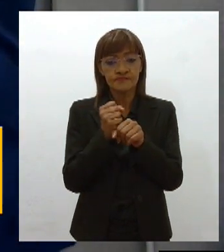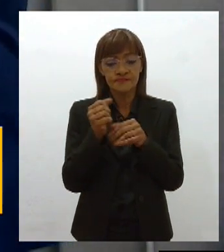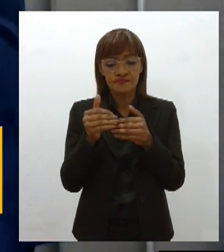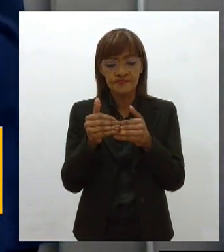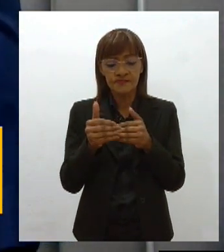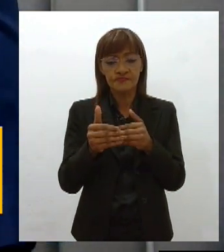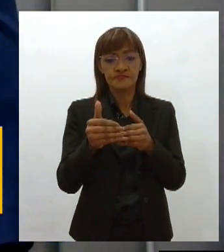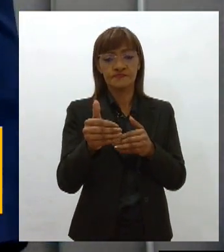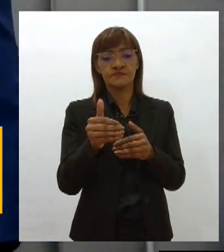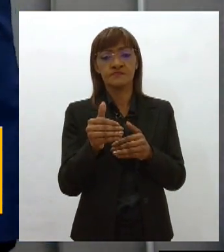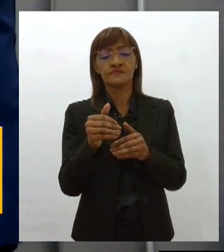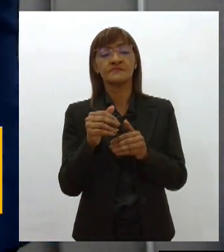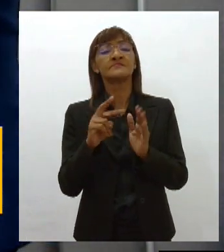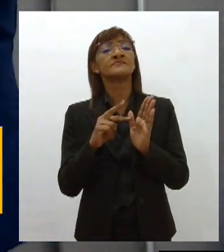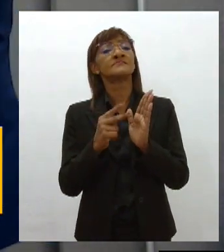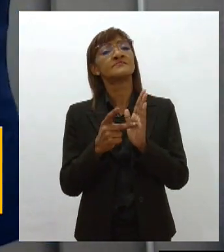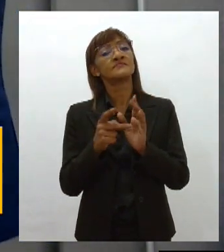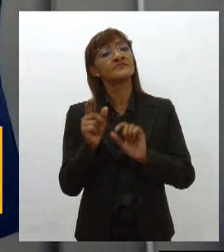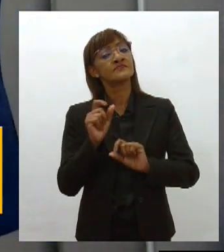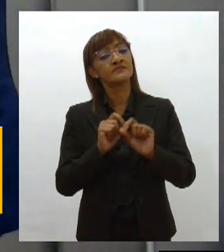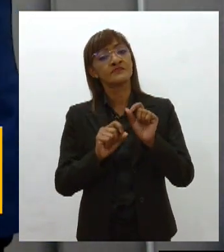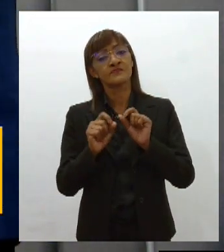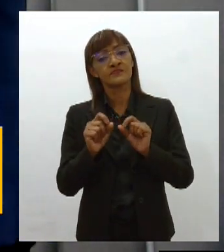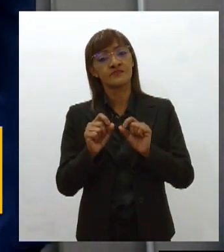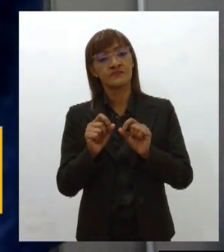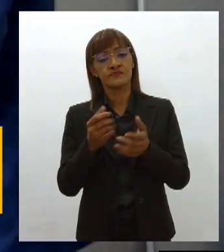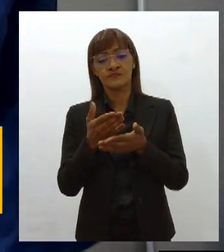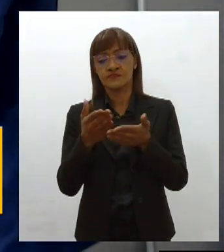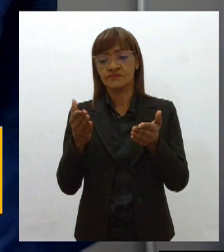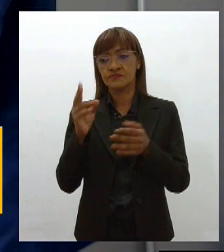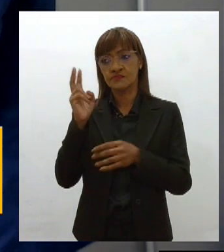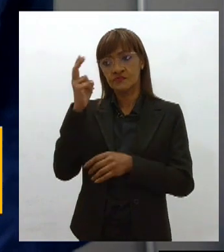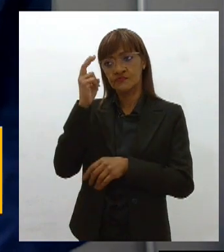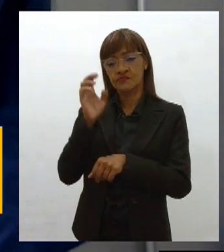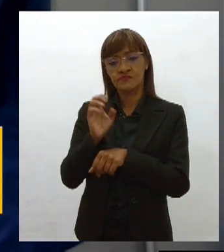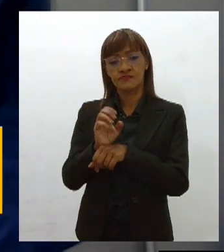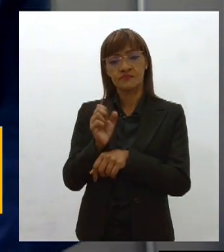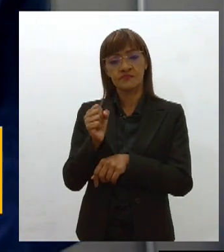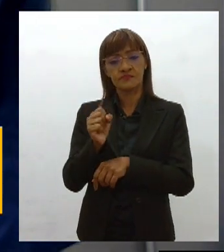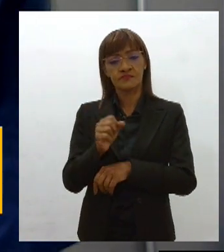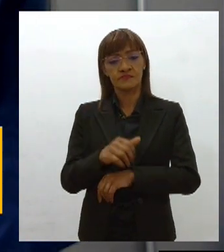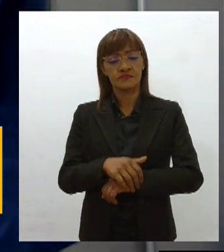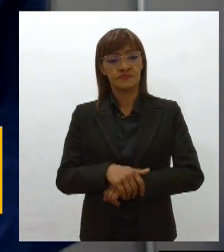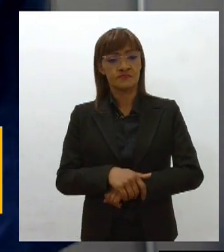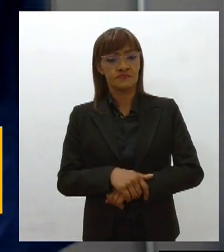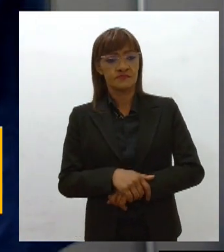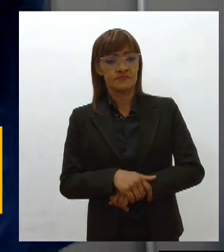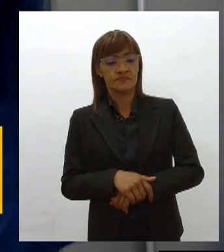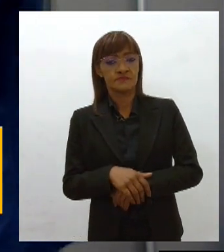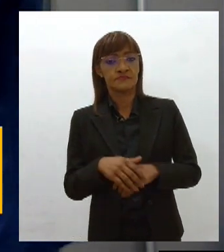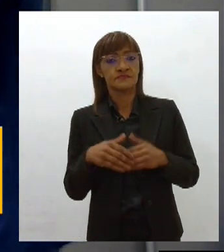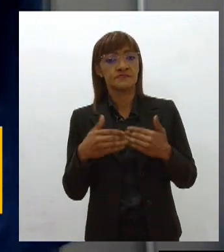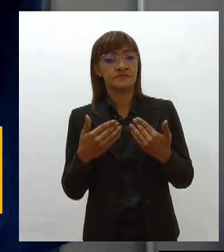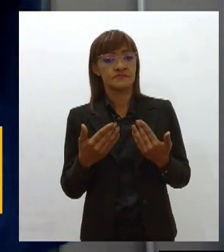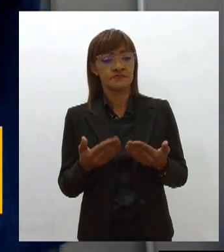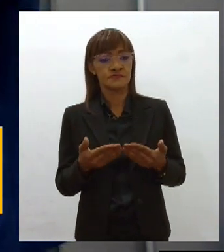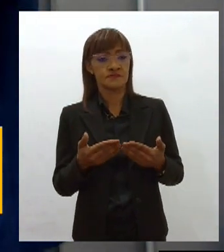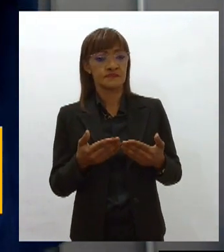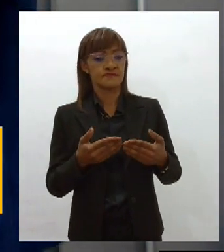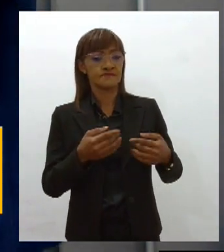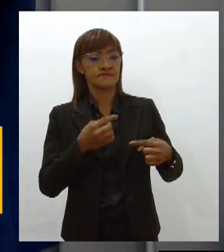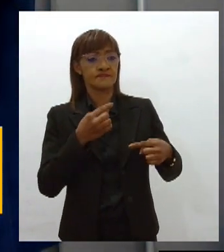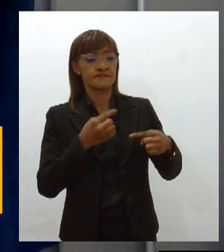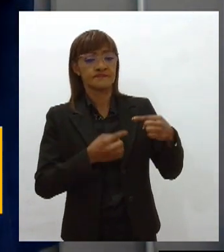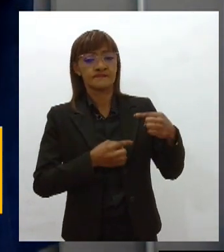isso significa para a cadeia produtiva da cultura do Estado de Sergipe? Então, outras políticas públicas no